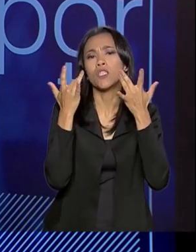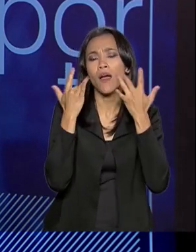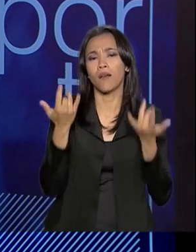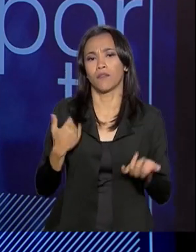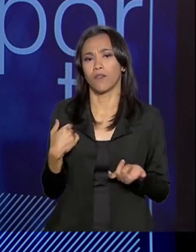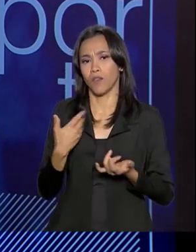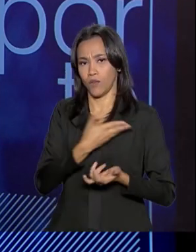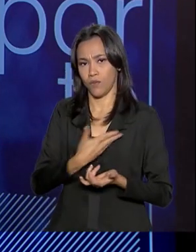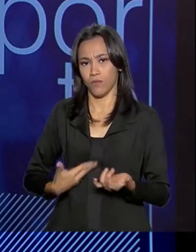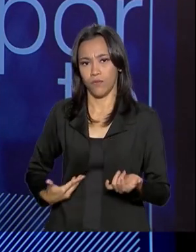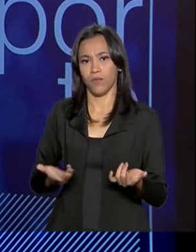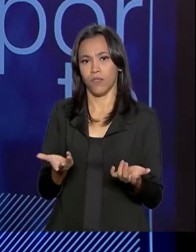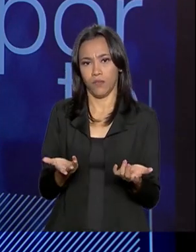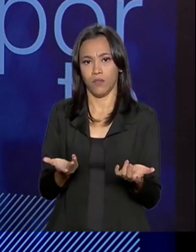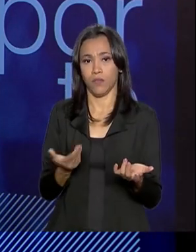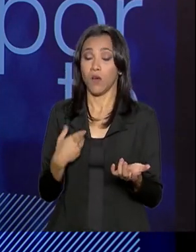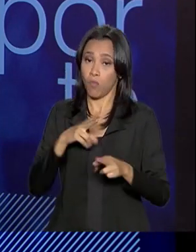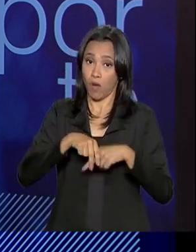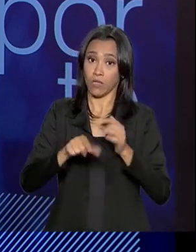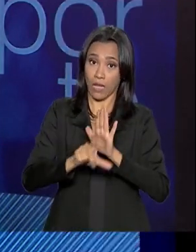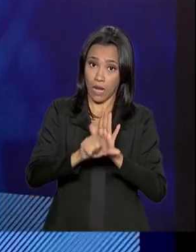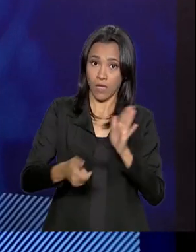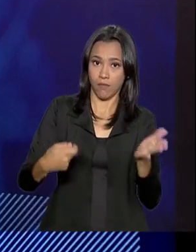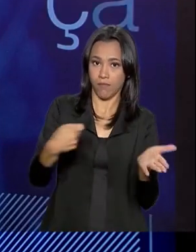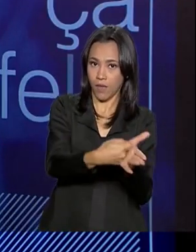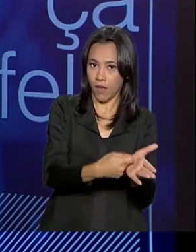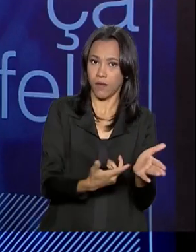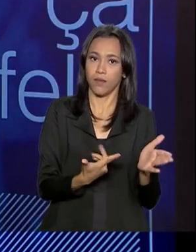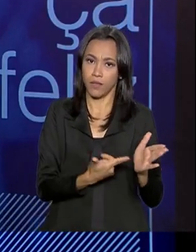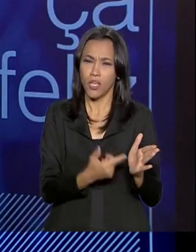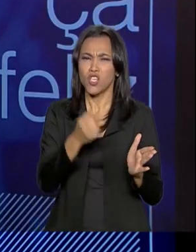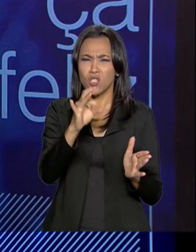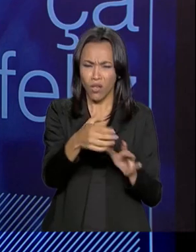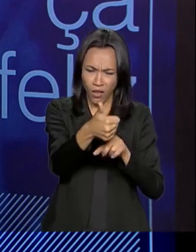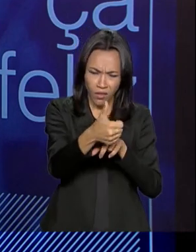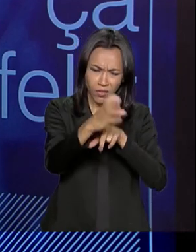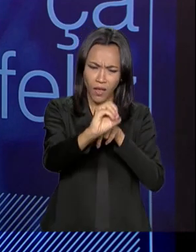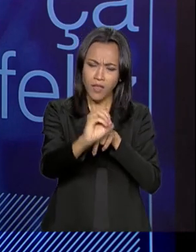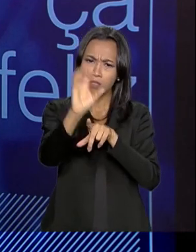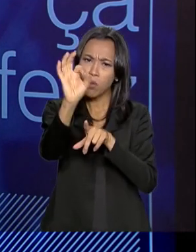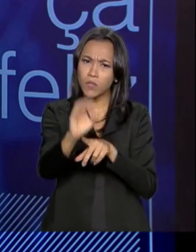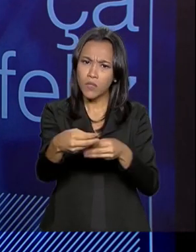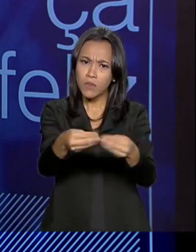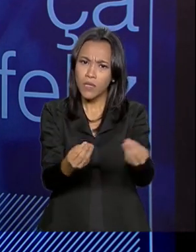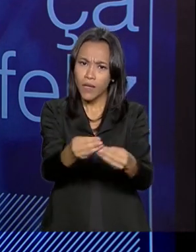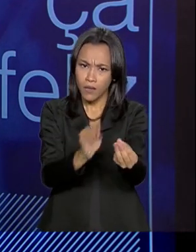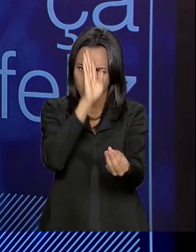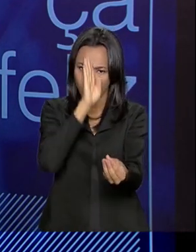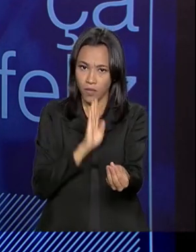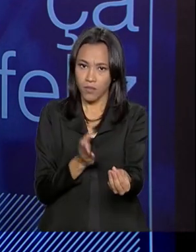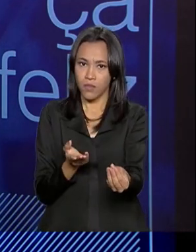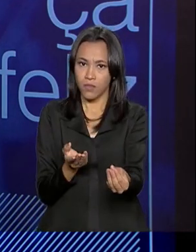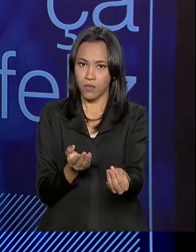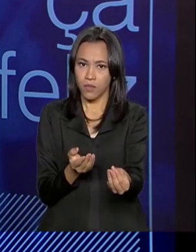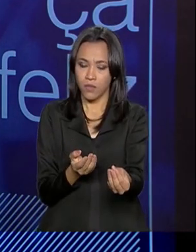financiada pela lei de incentivo à cultura, só 10% dos ingressos são gratuitos.